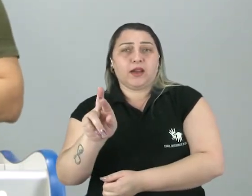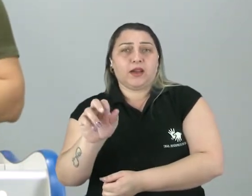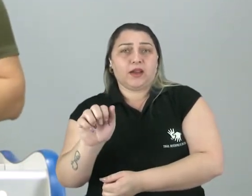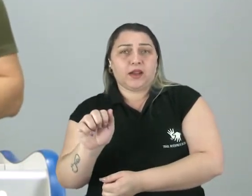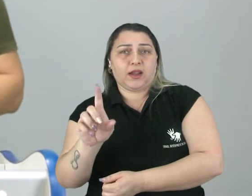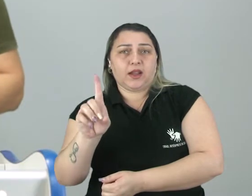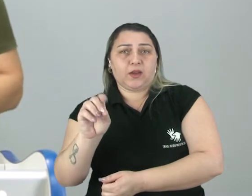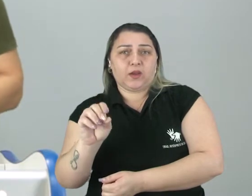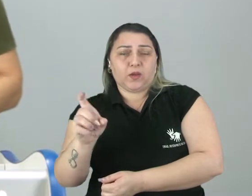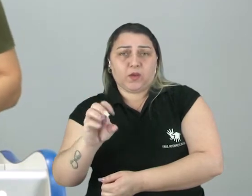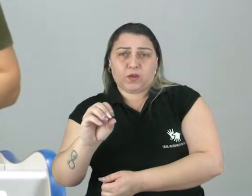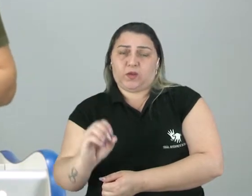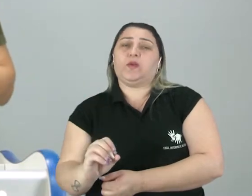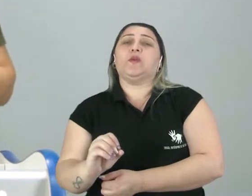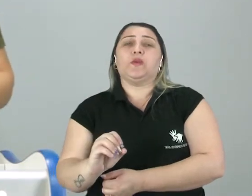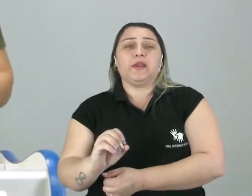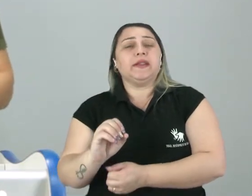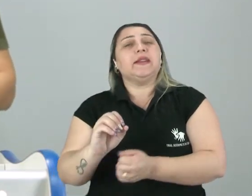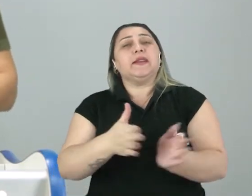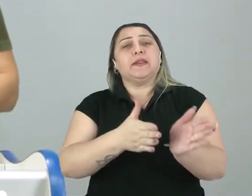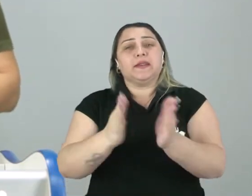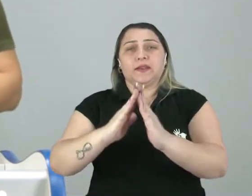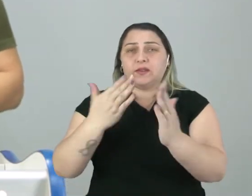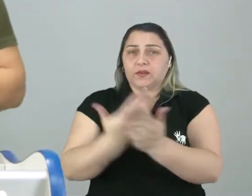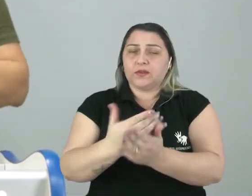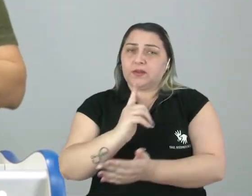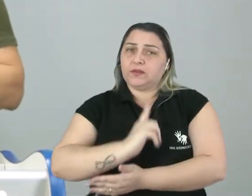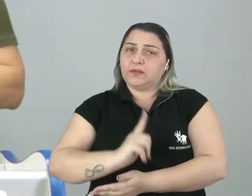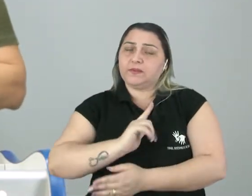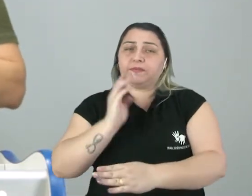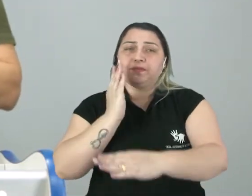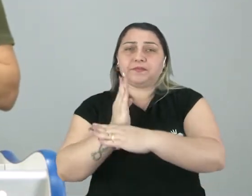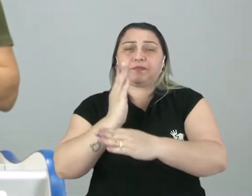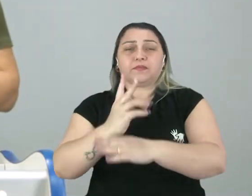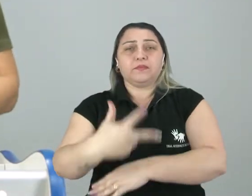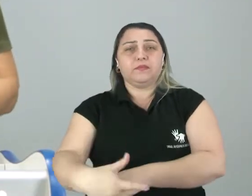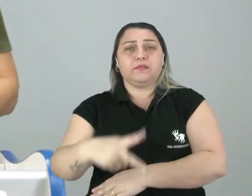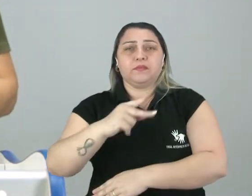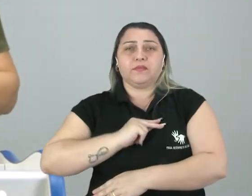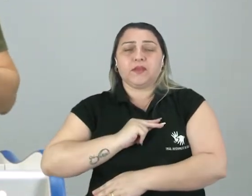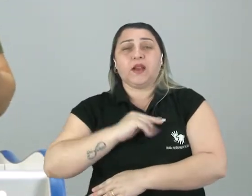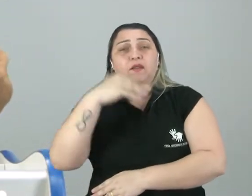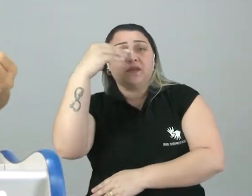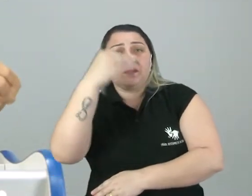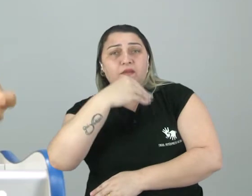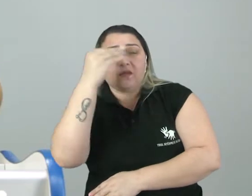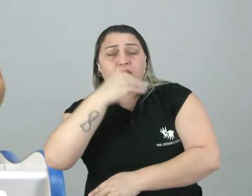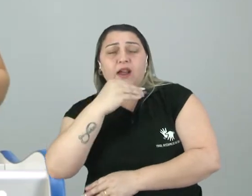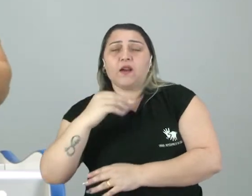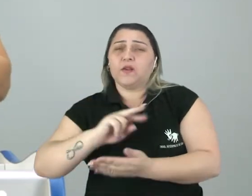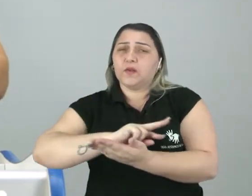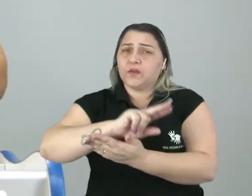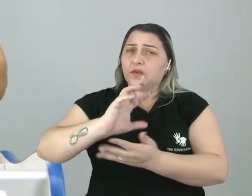tudo isso fica muito marcado nesse estilo barroco. Portugal acaba se enfraquecendo diante de tantos conflitos, de tantas